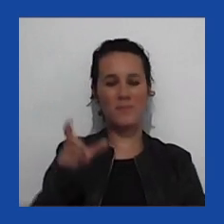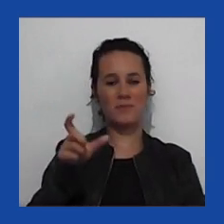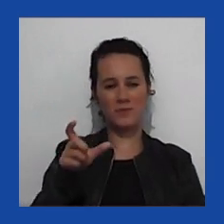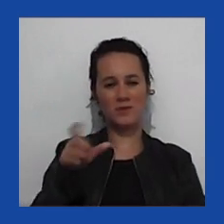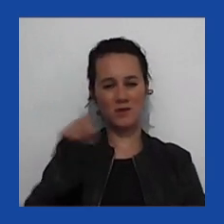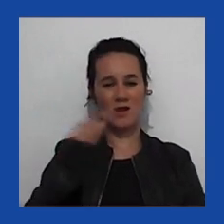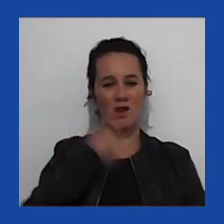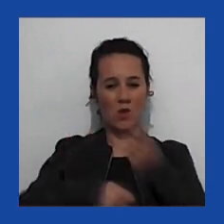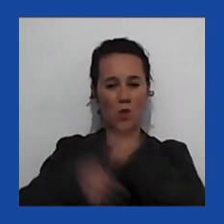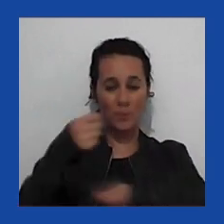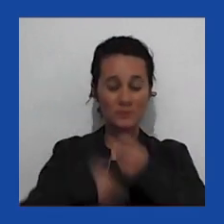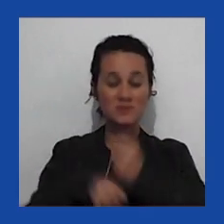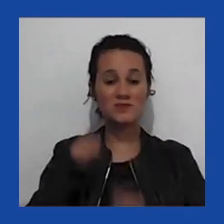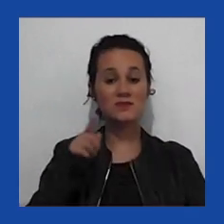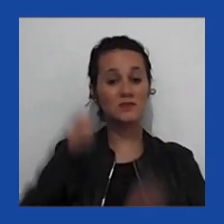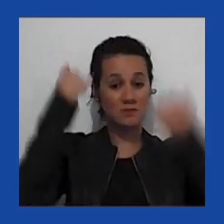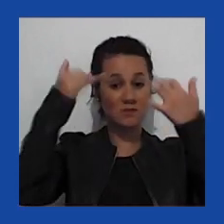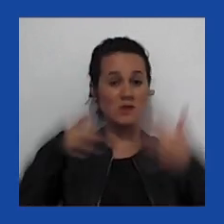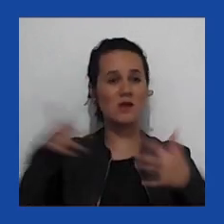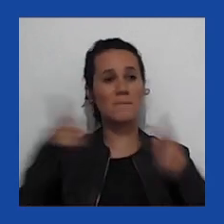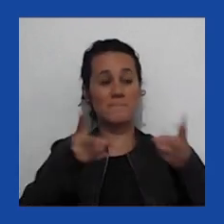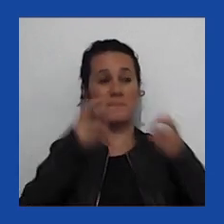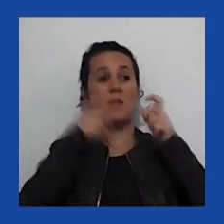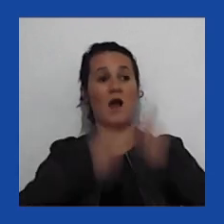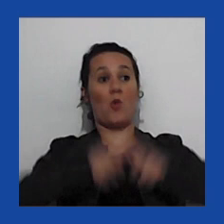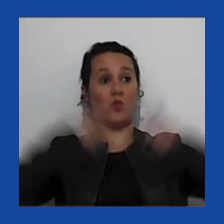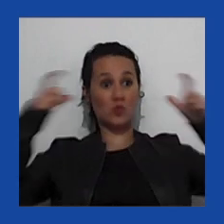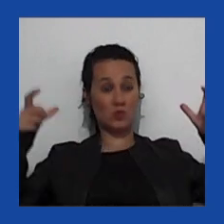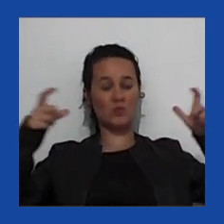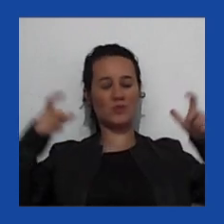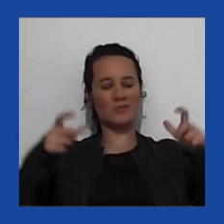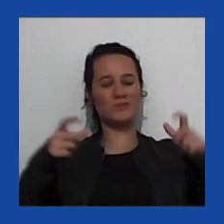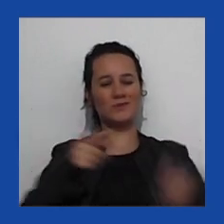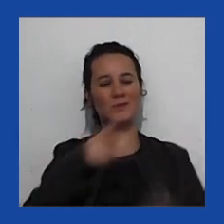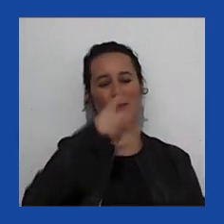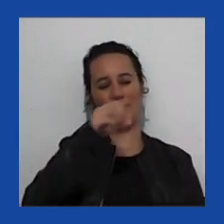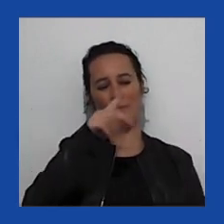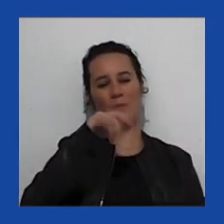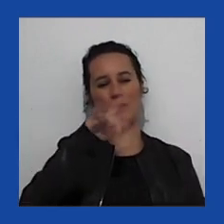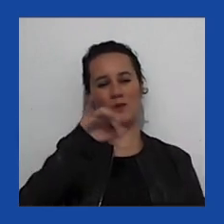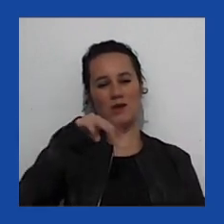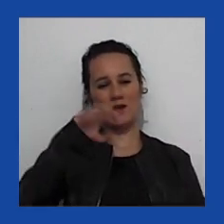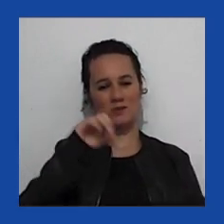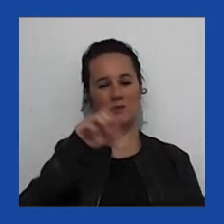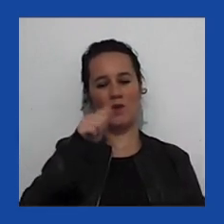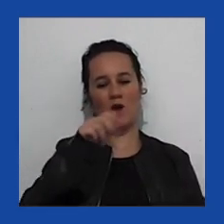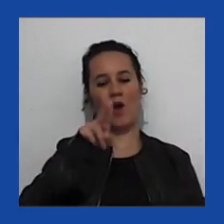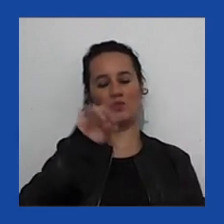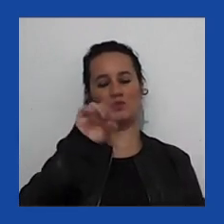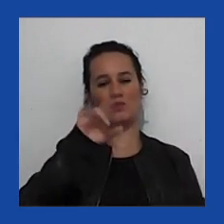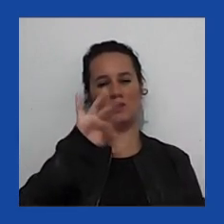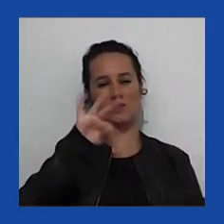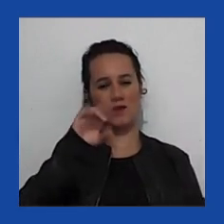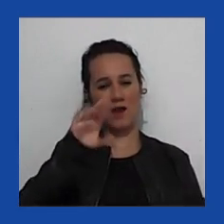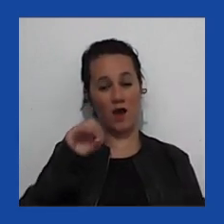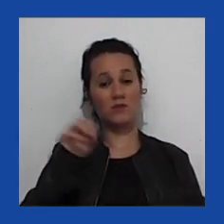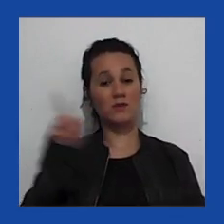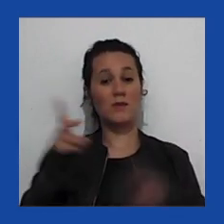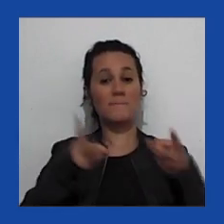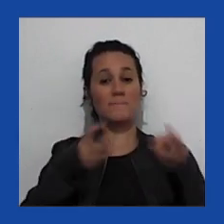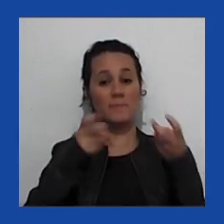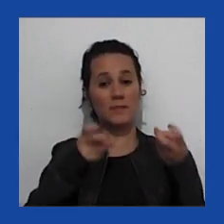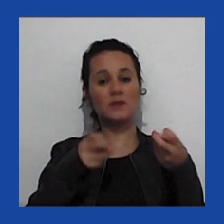a causa do crescimento do populismo autoritário é a dominação da ideologia neoliberal nas